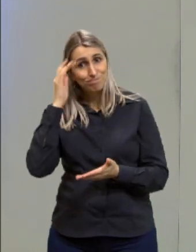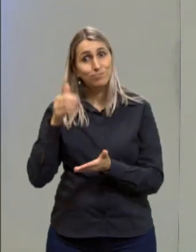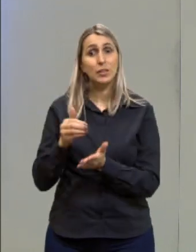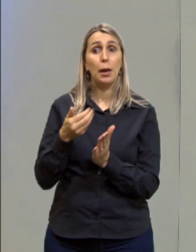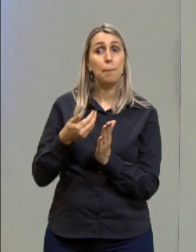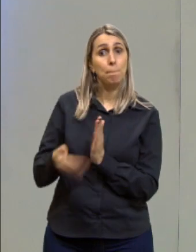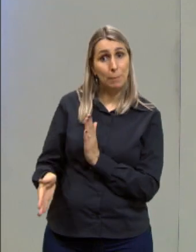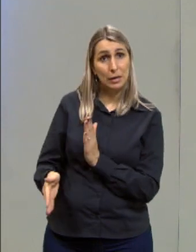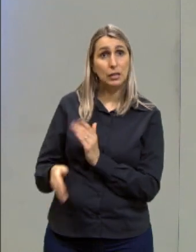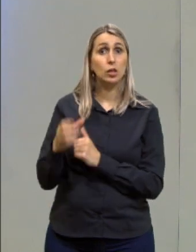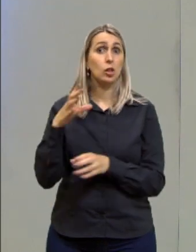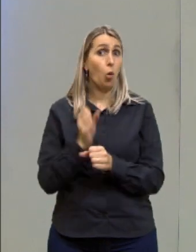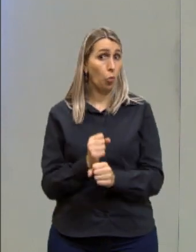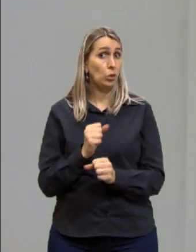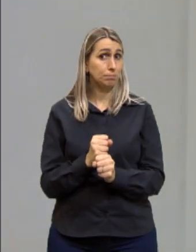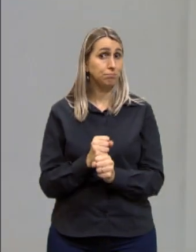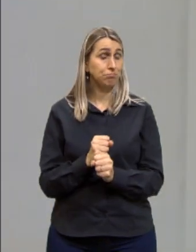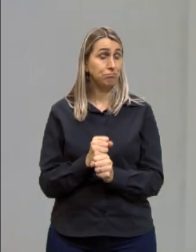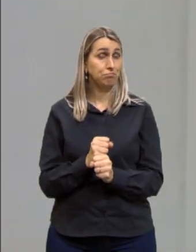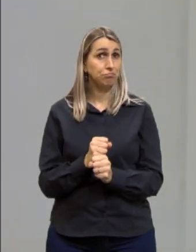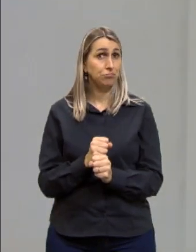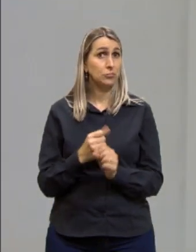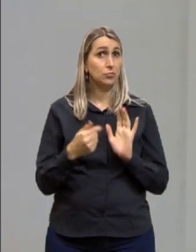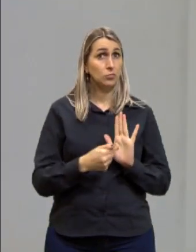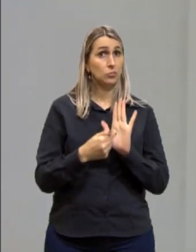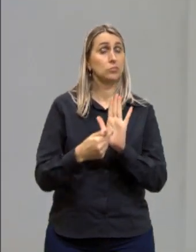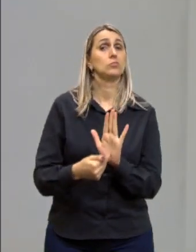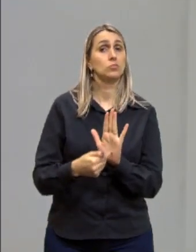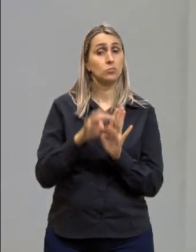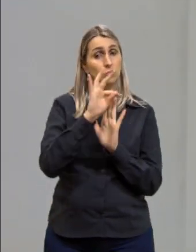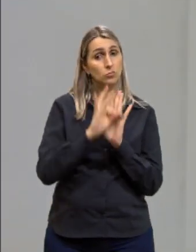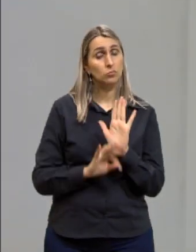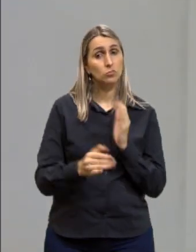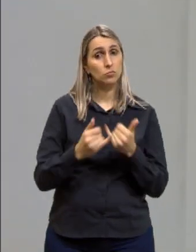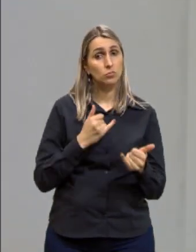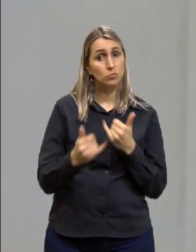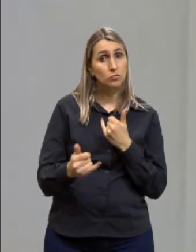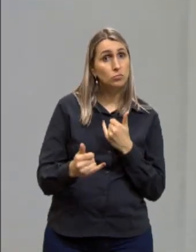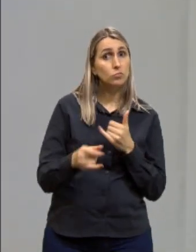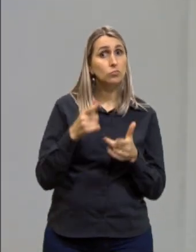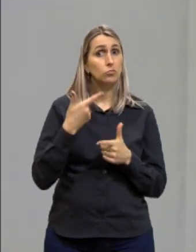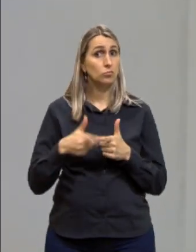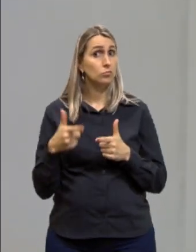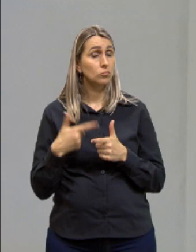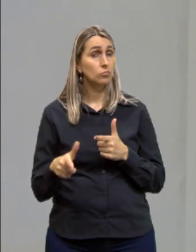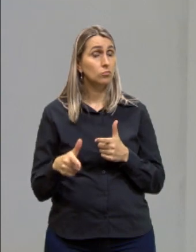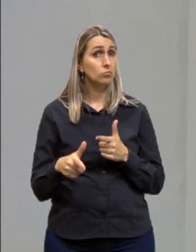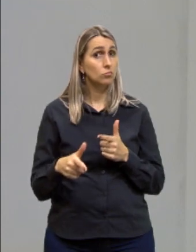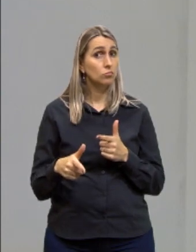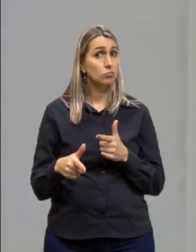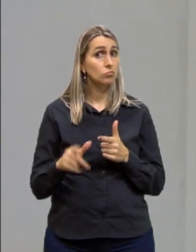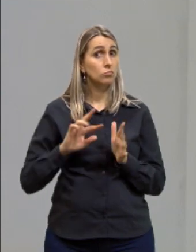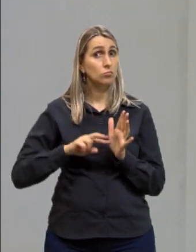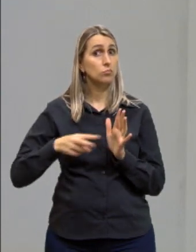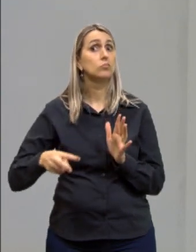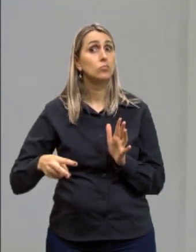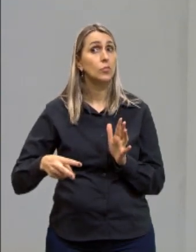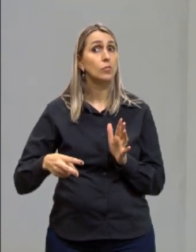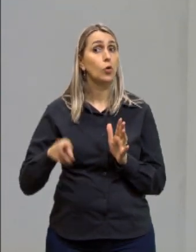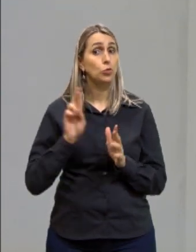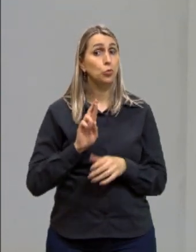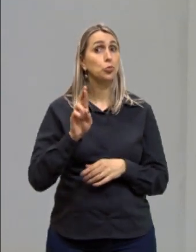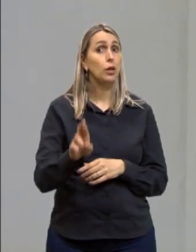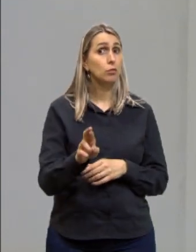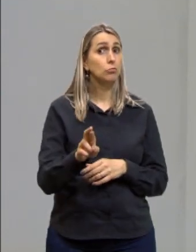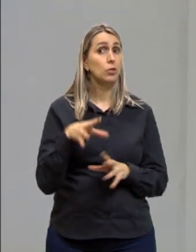descontar. Aí tu traz um repertório e tu dá um exemplo desse problema. É a consequência dele que vai